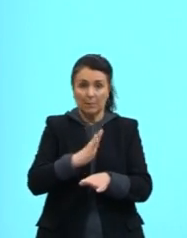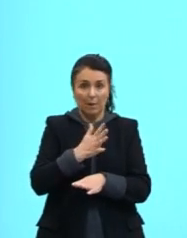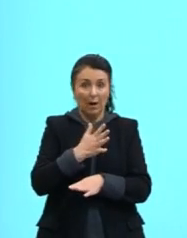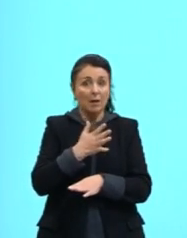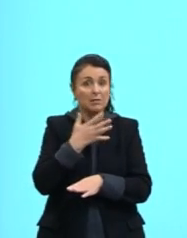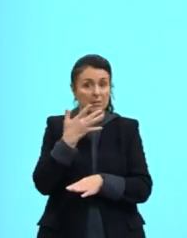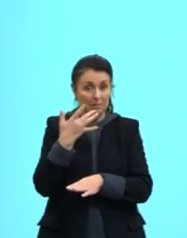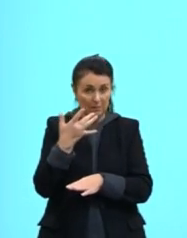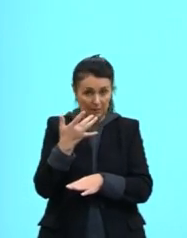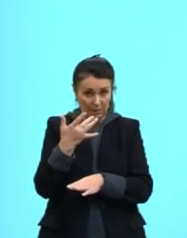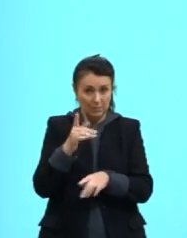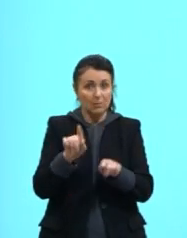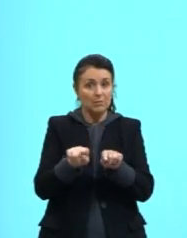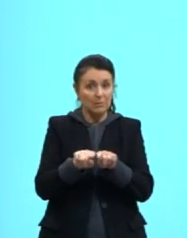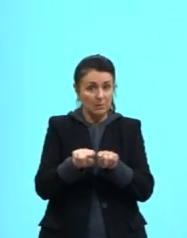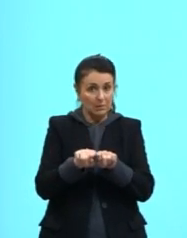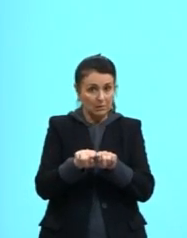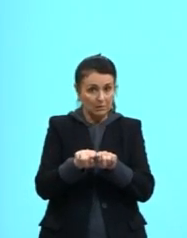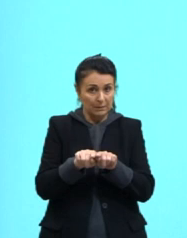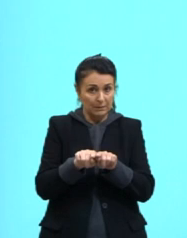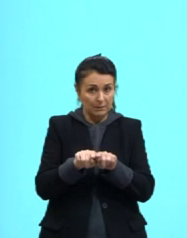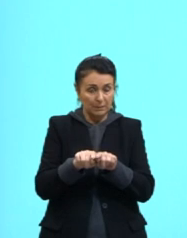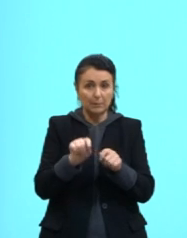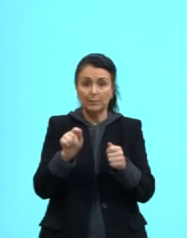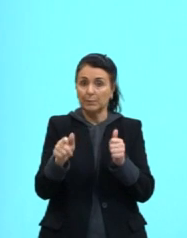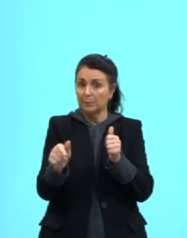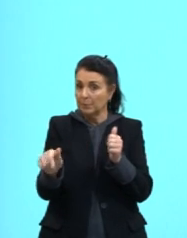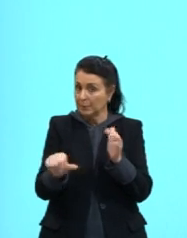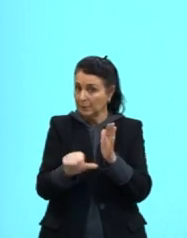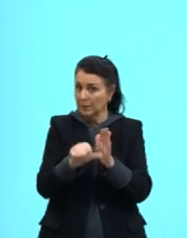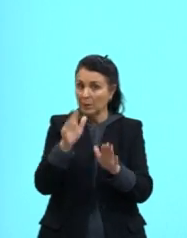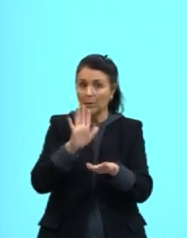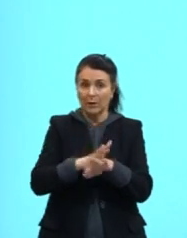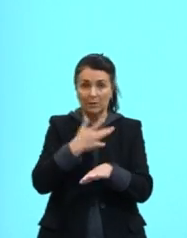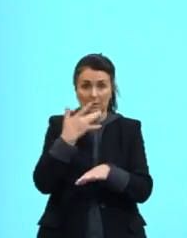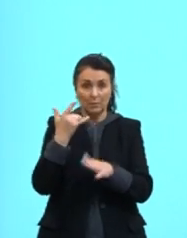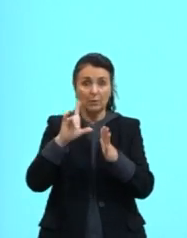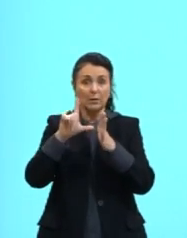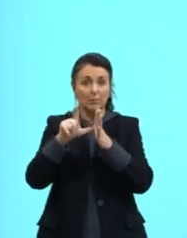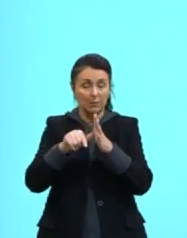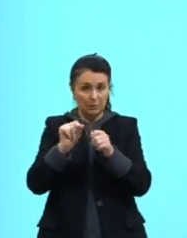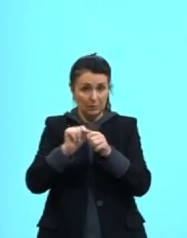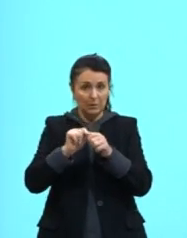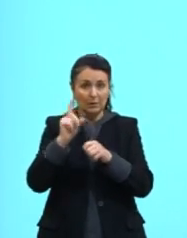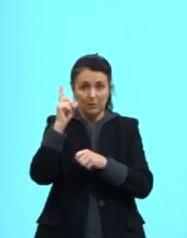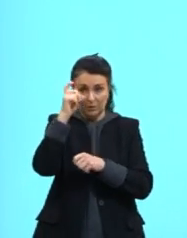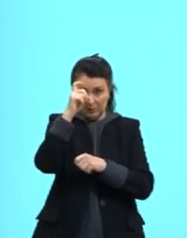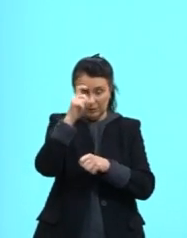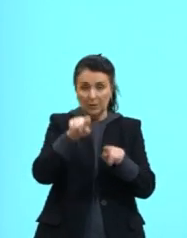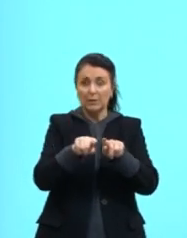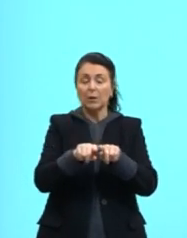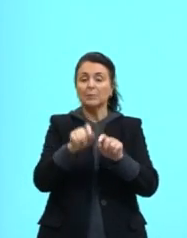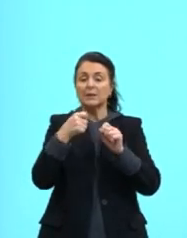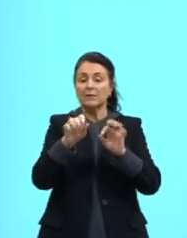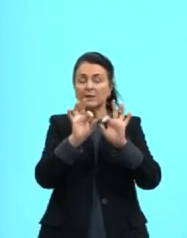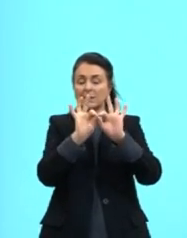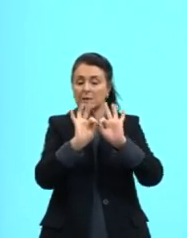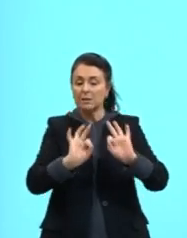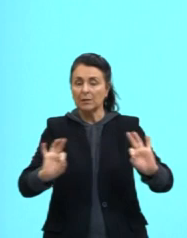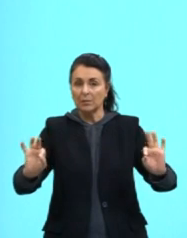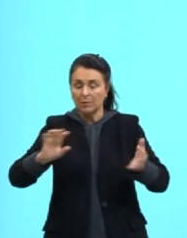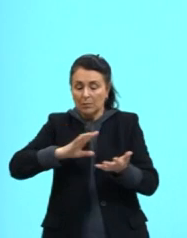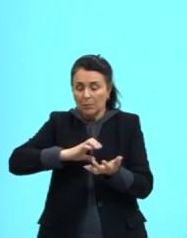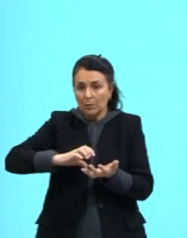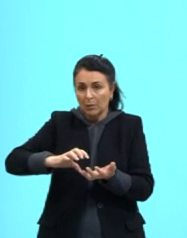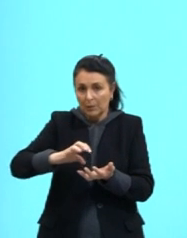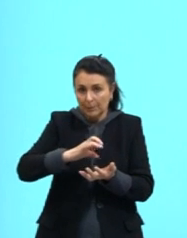Se vocês sabem resolver, resolvam, tá? Então, essa fórmula, ela busca simplificar os cálculos, que, na verdade, a gente teria que usar,